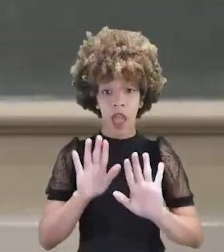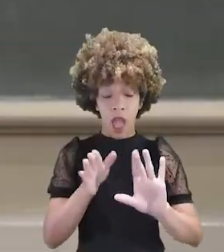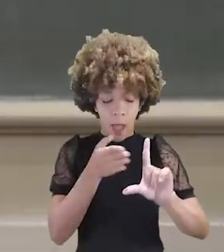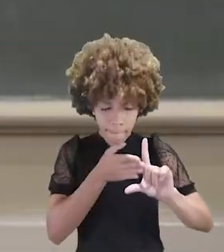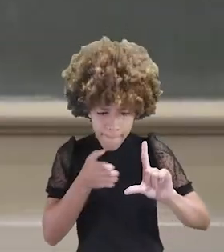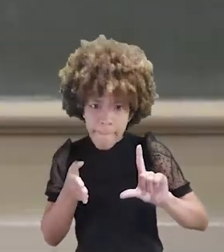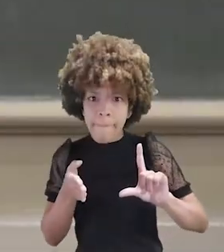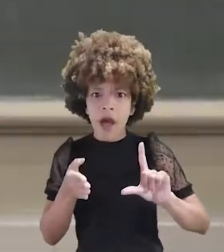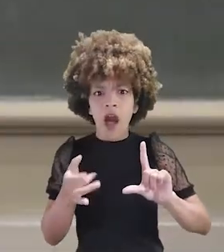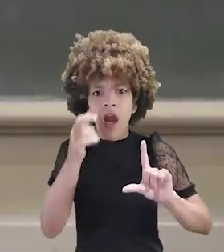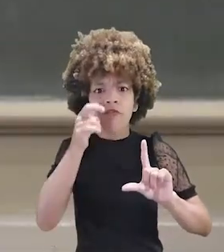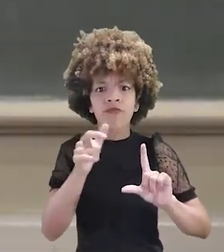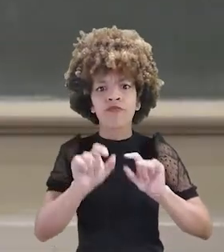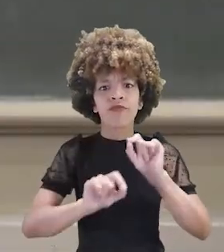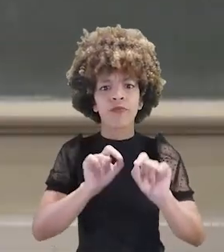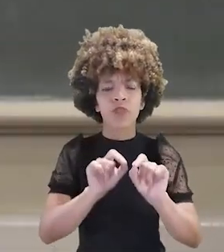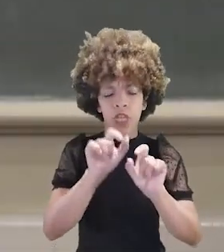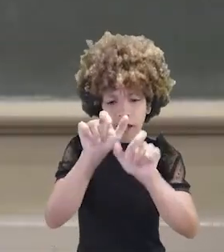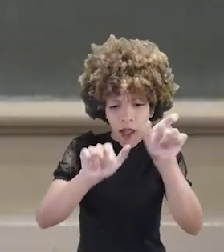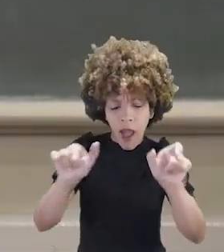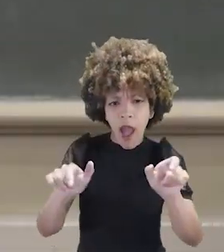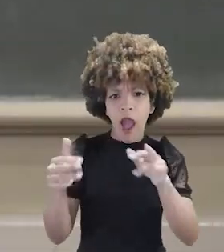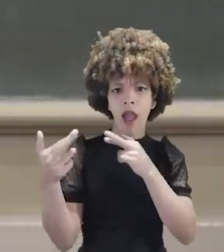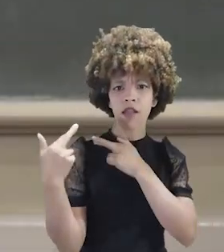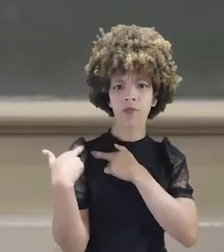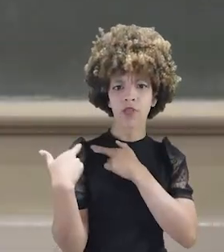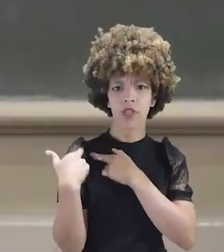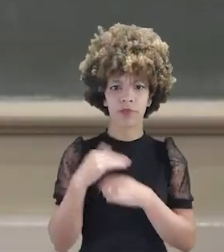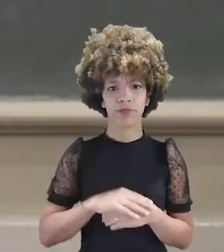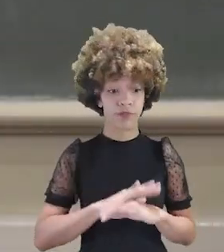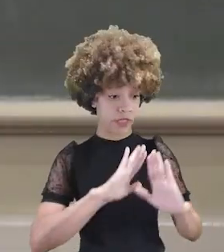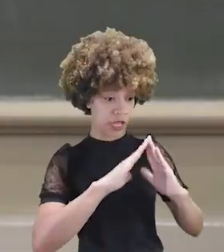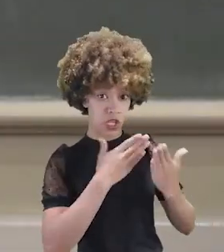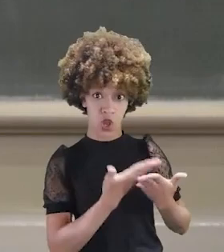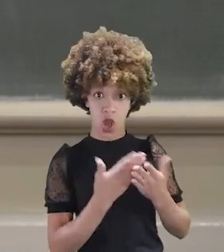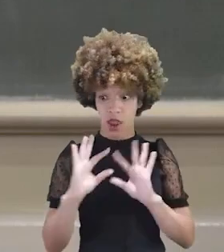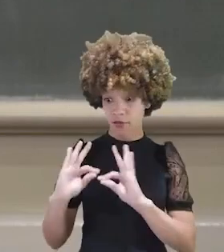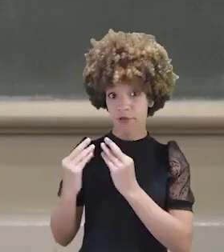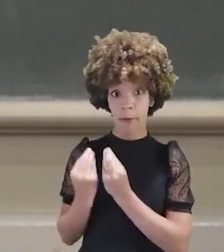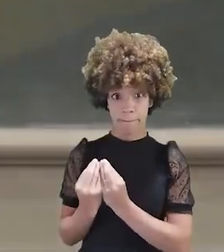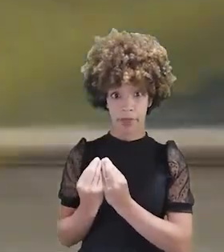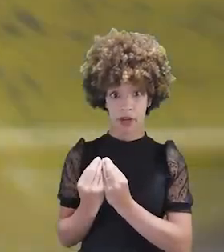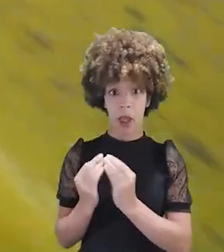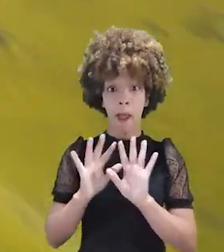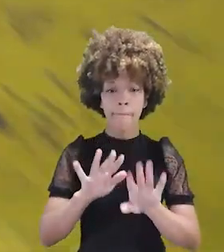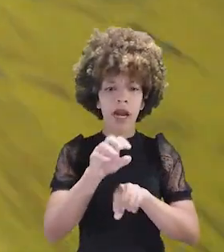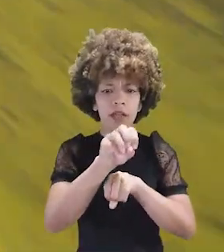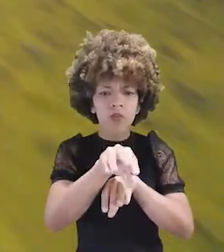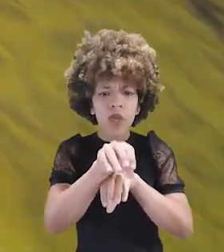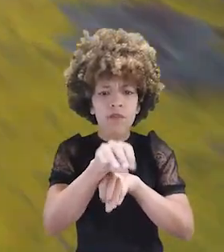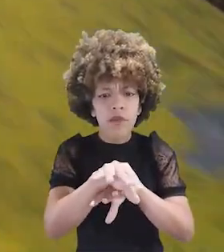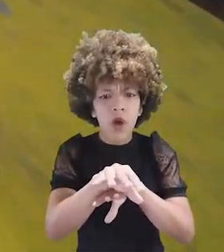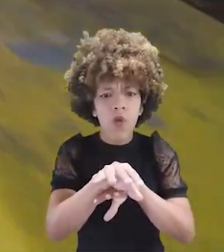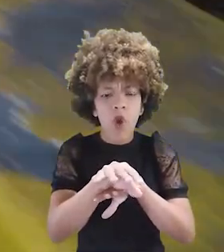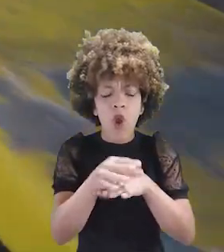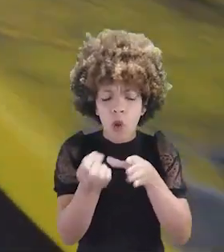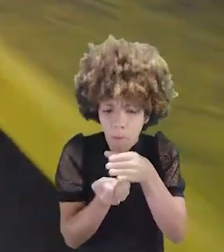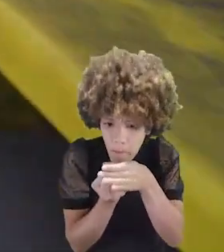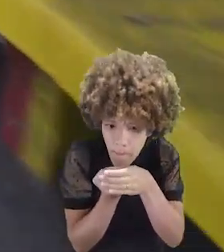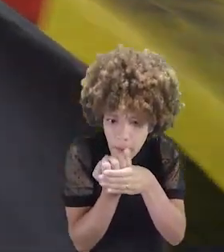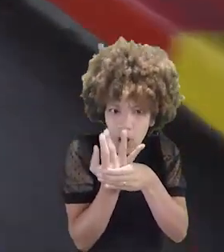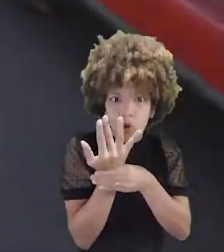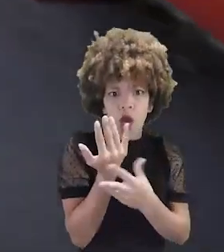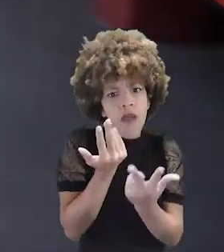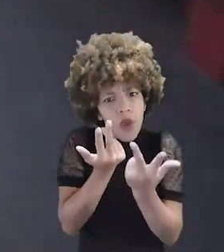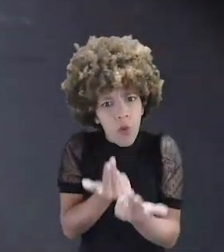Até agora, vimos o papel de cada um de nós, na escola e na família, para que a educação, como uma